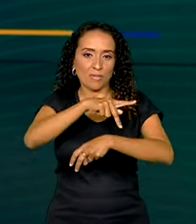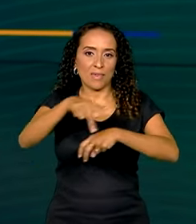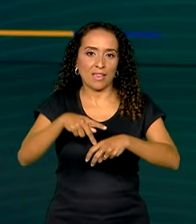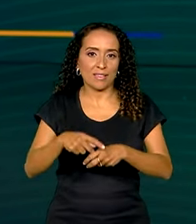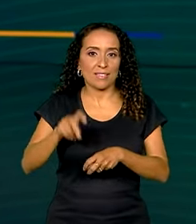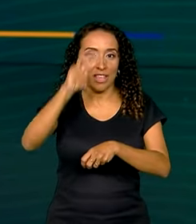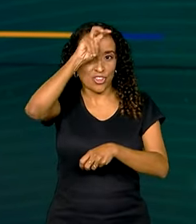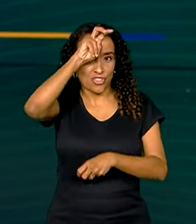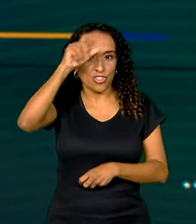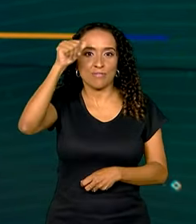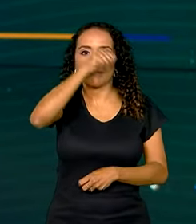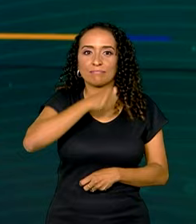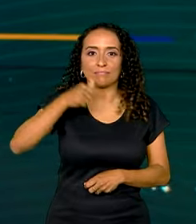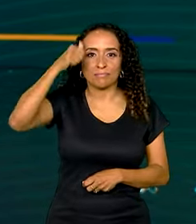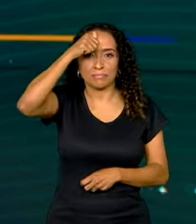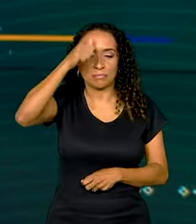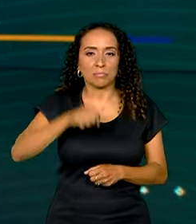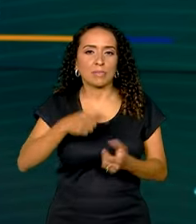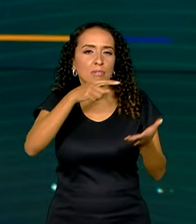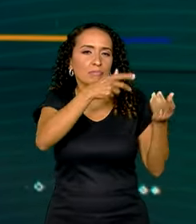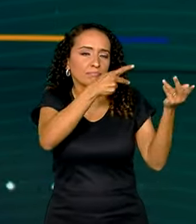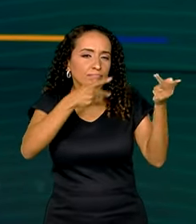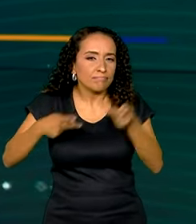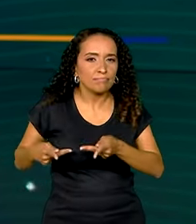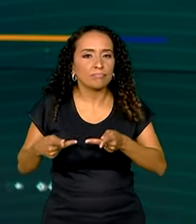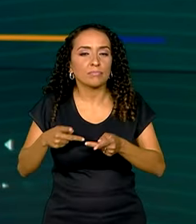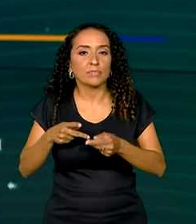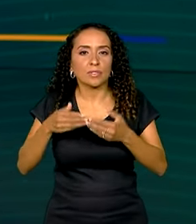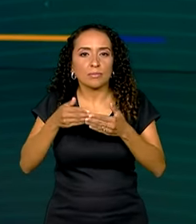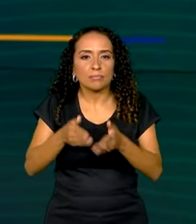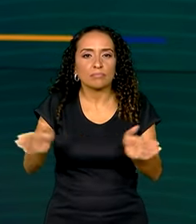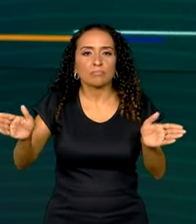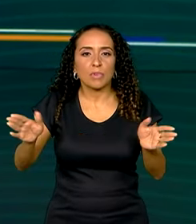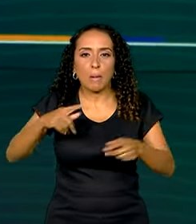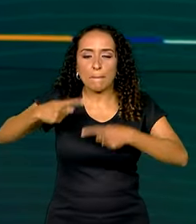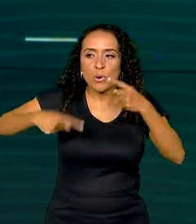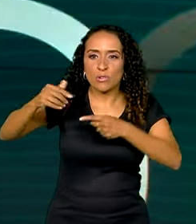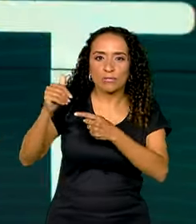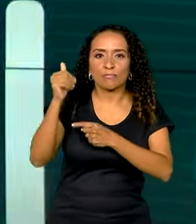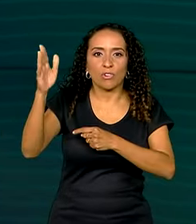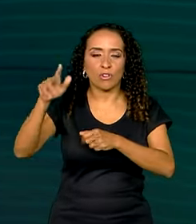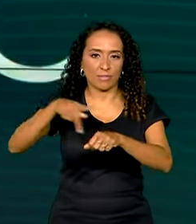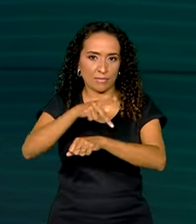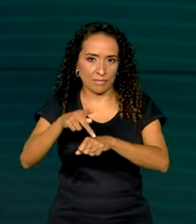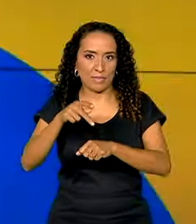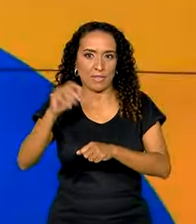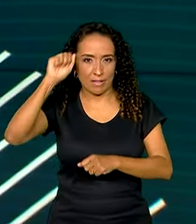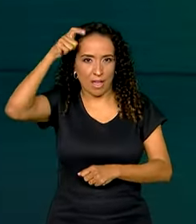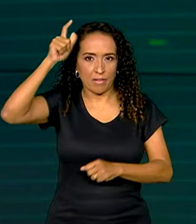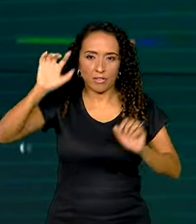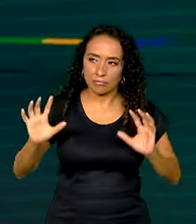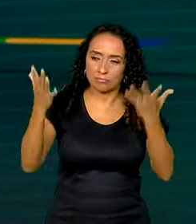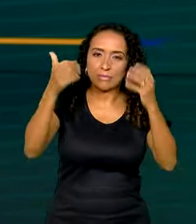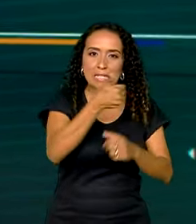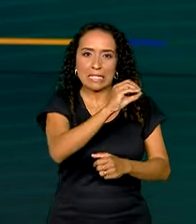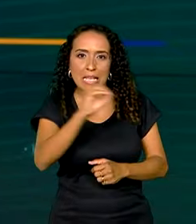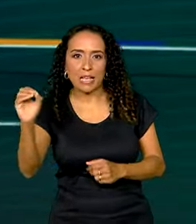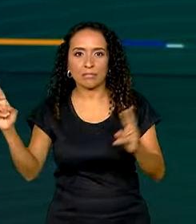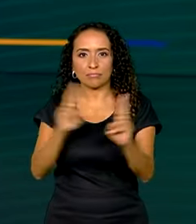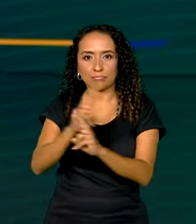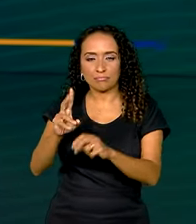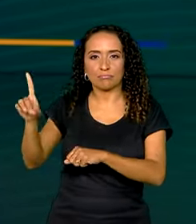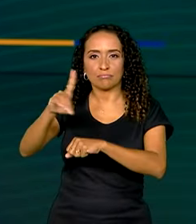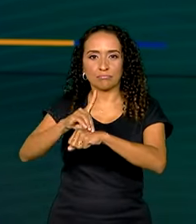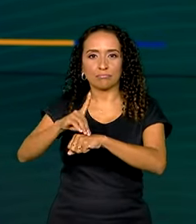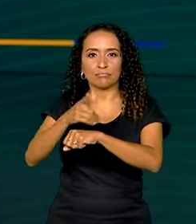e Etiópia. A visita marca o relançamento da política externa brasileira na África e a celebração dos 100 anos de relações